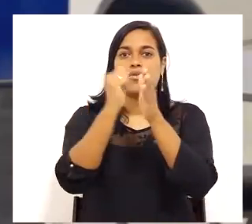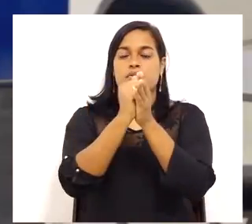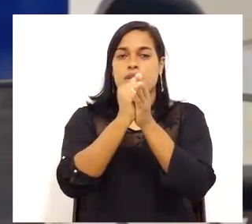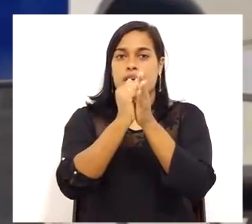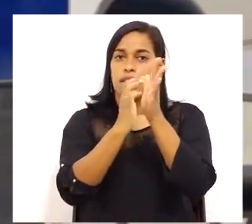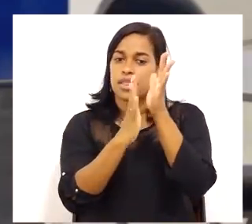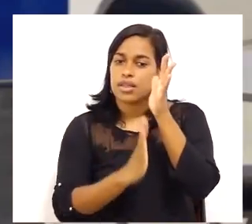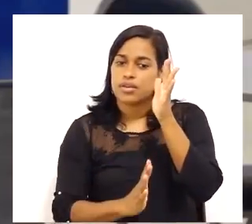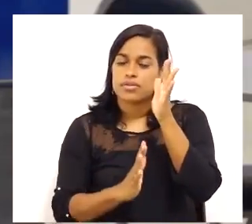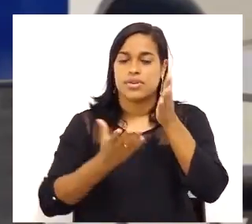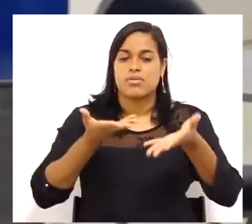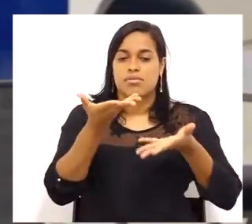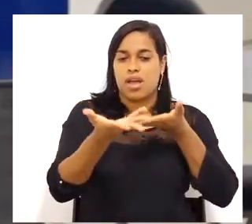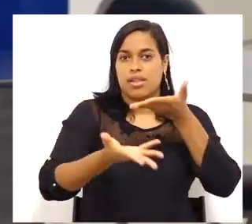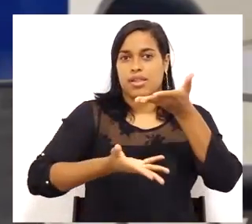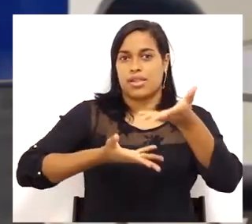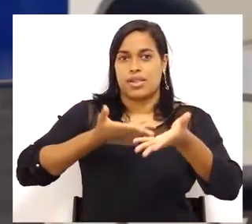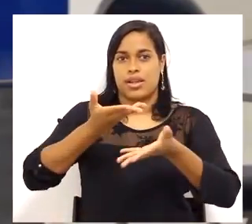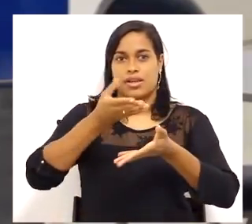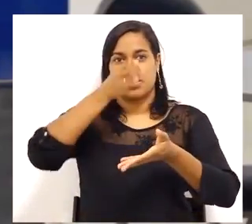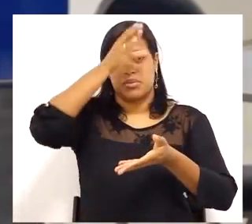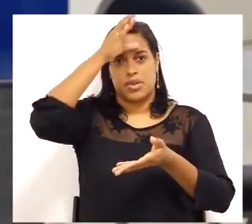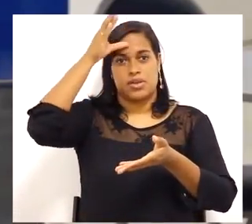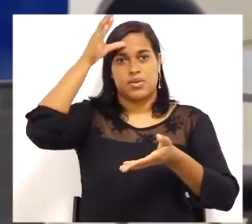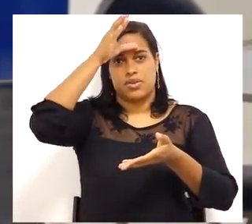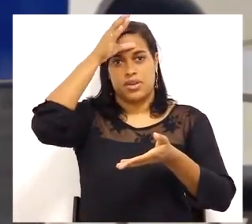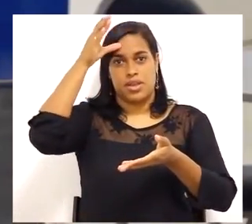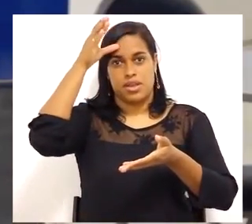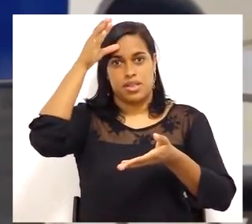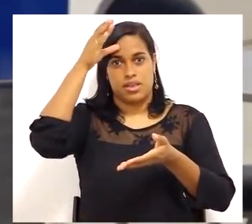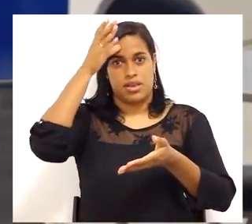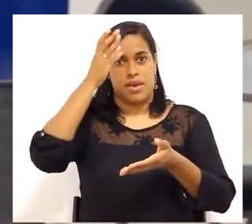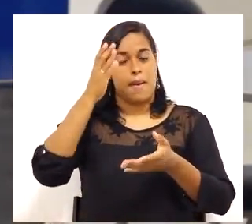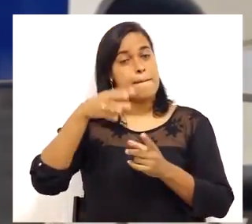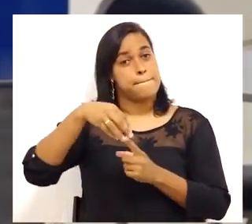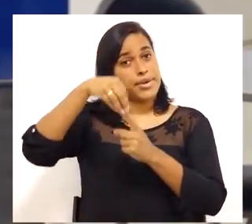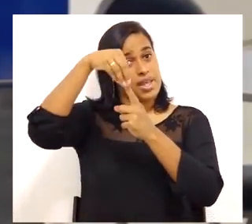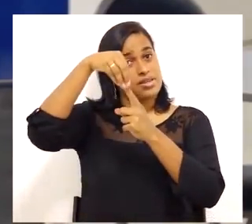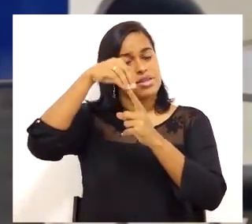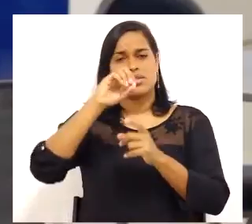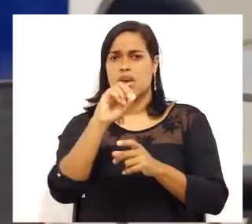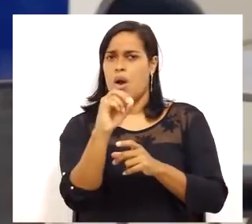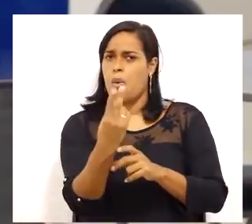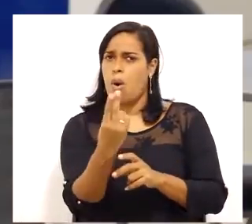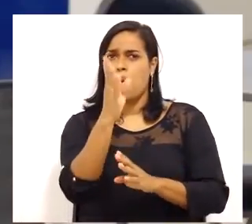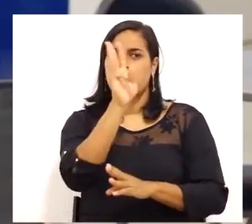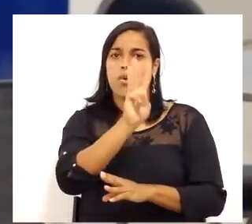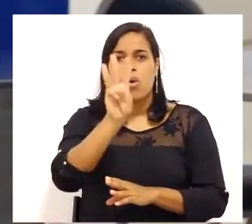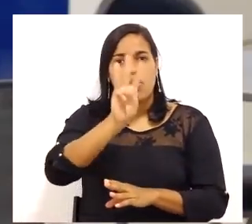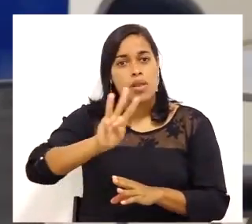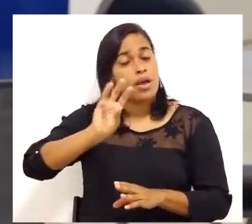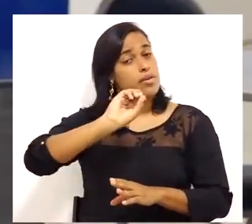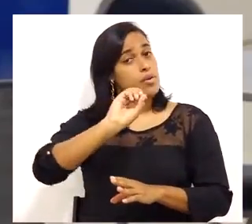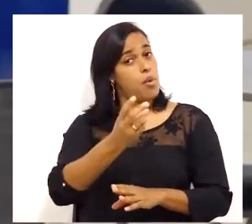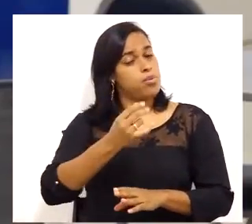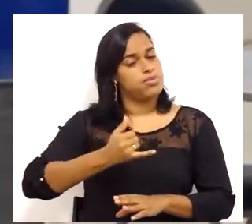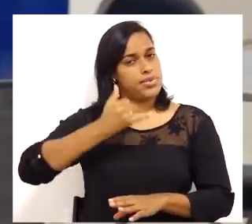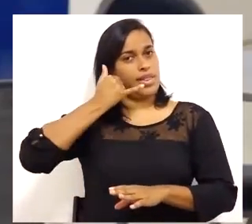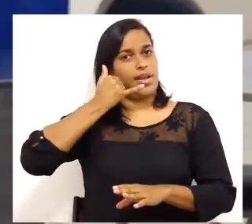para o atendimento ao clínico. Seja o atendimento presencial, o atendimento online ou o atendimento por telefone.